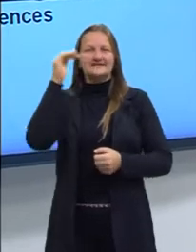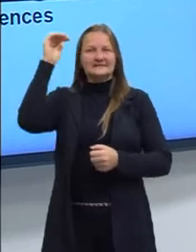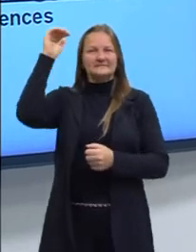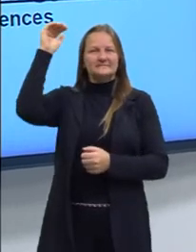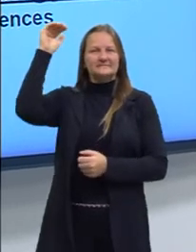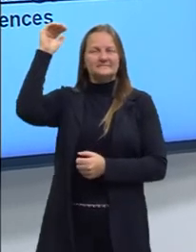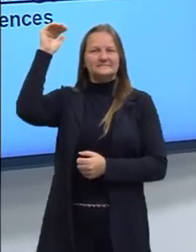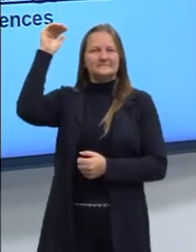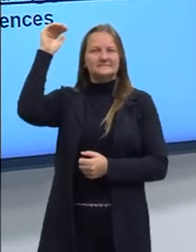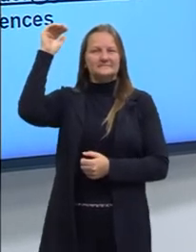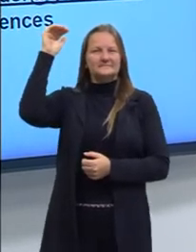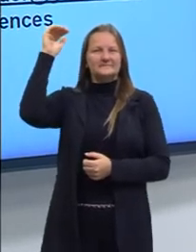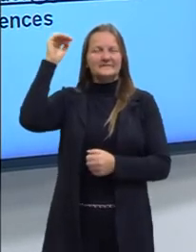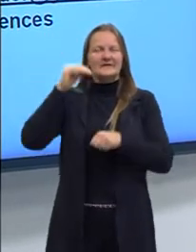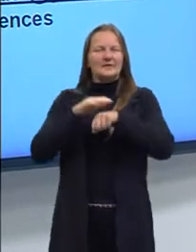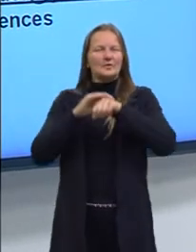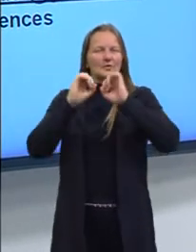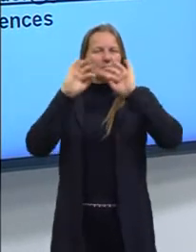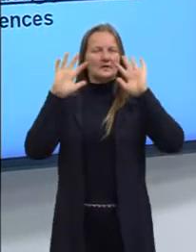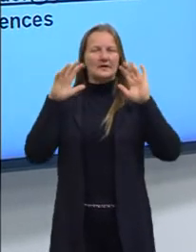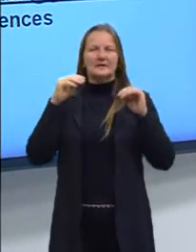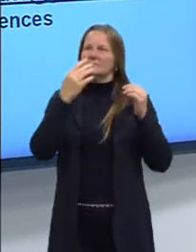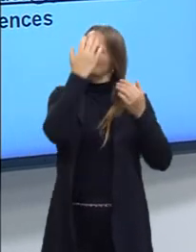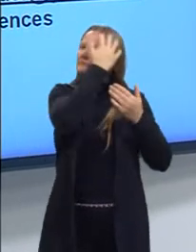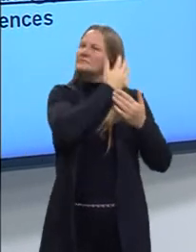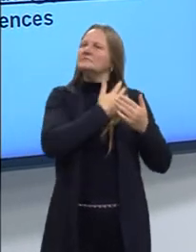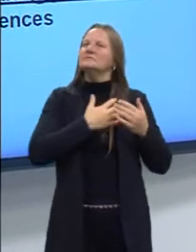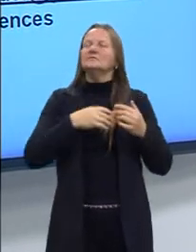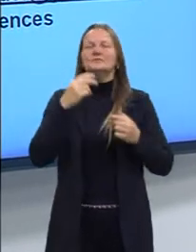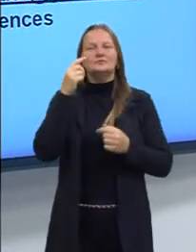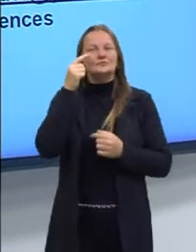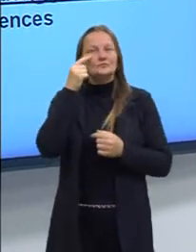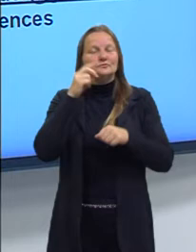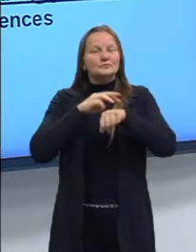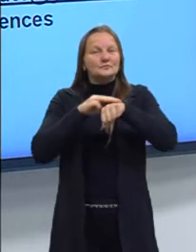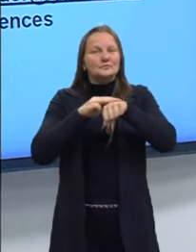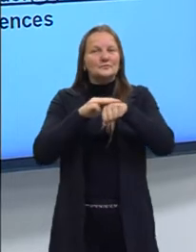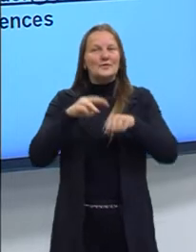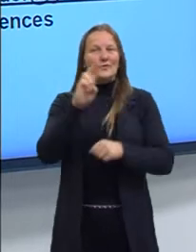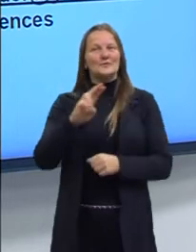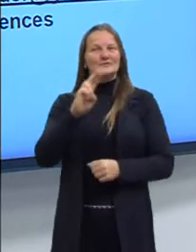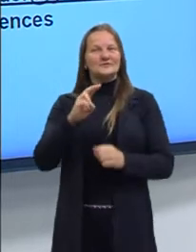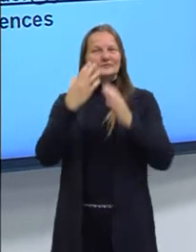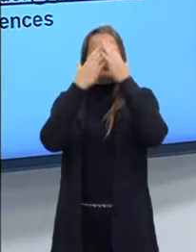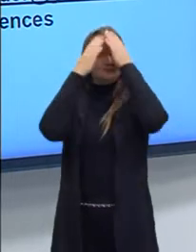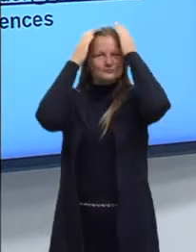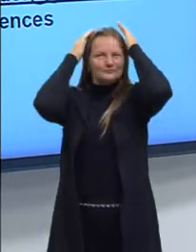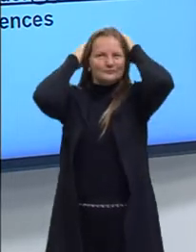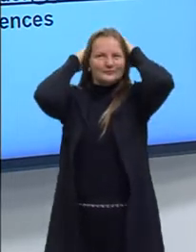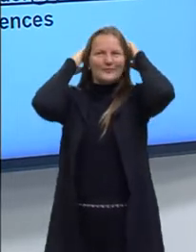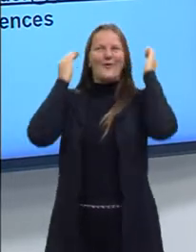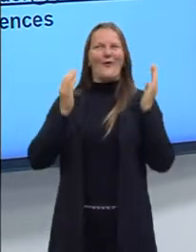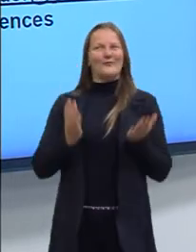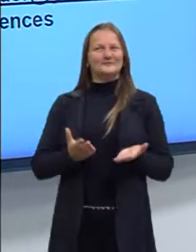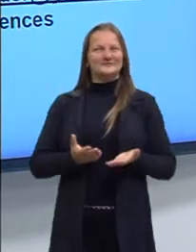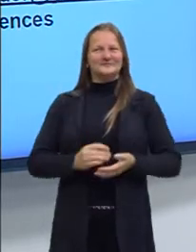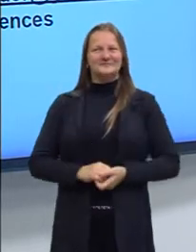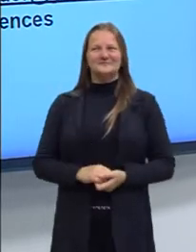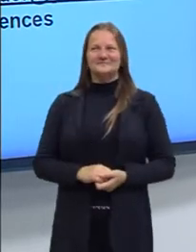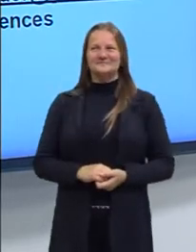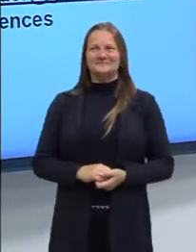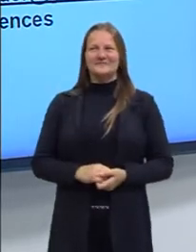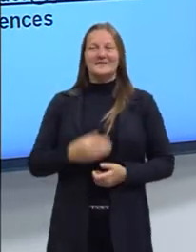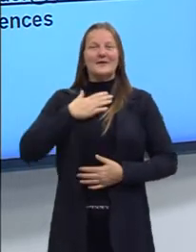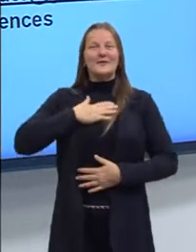mediana, pele clara, cabelos e olhos castanhos. Estou usando os cabelos presos hoje. E